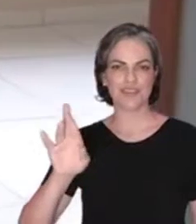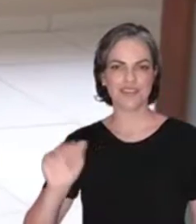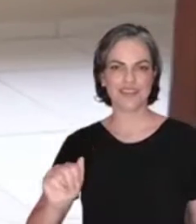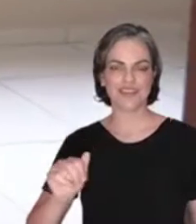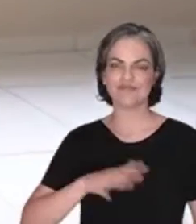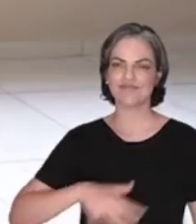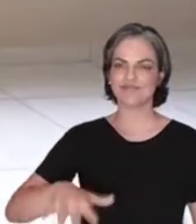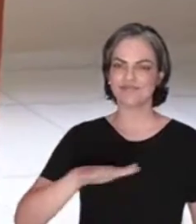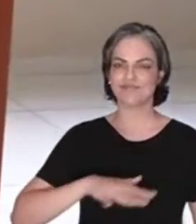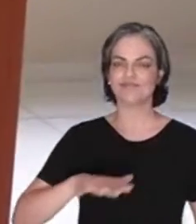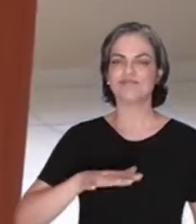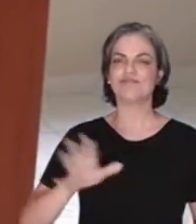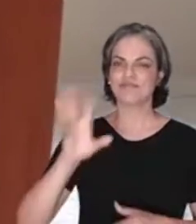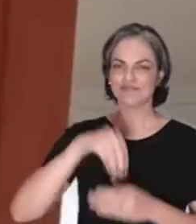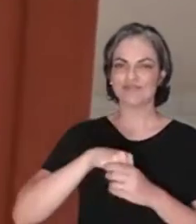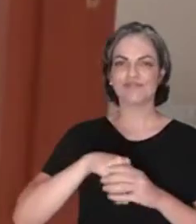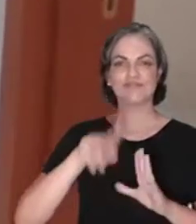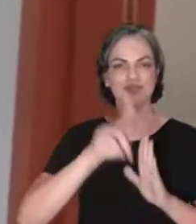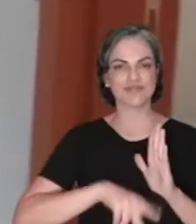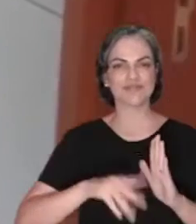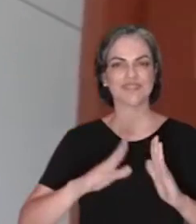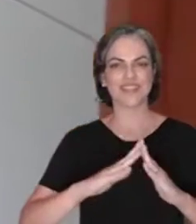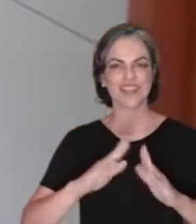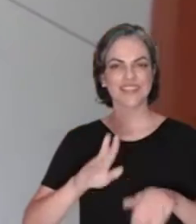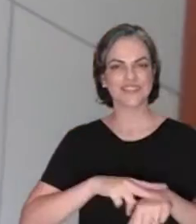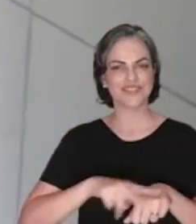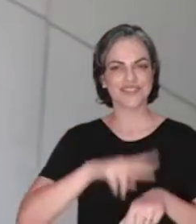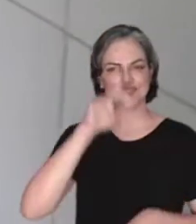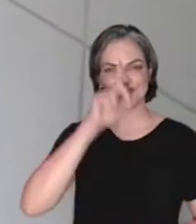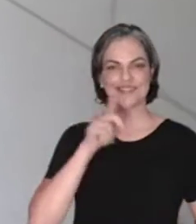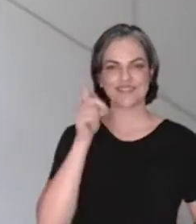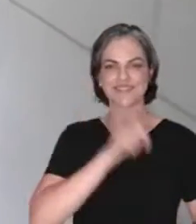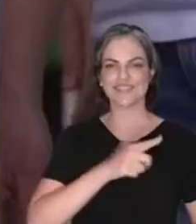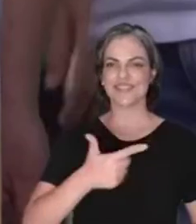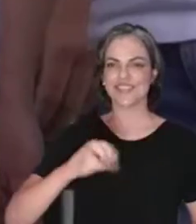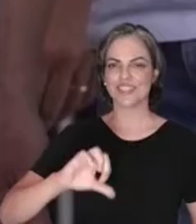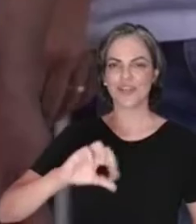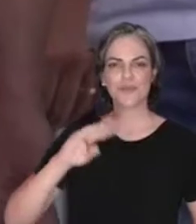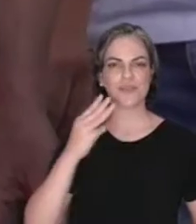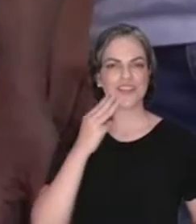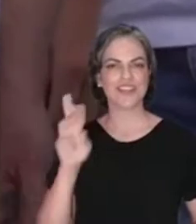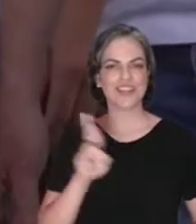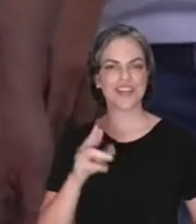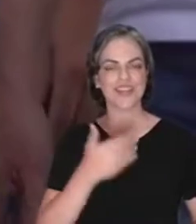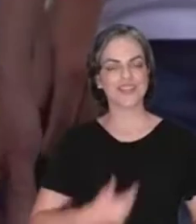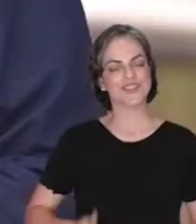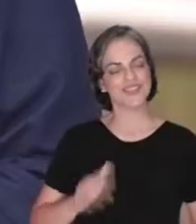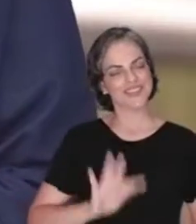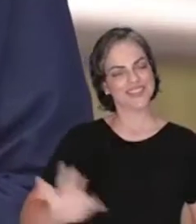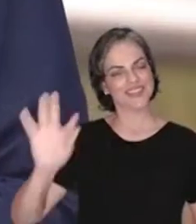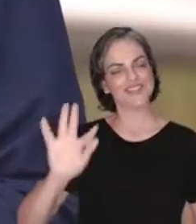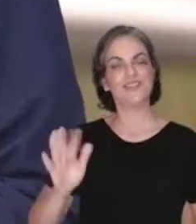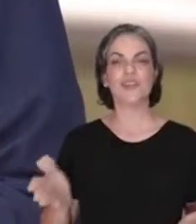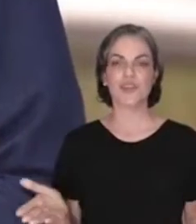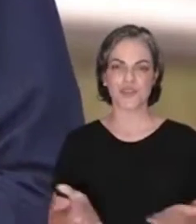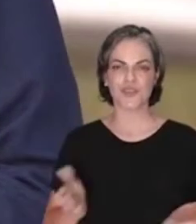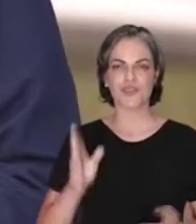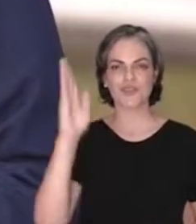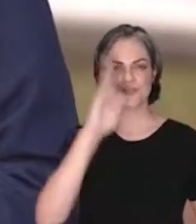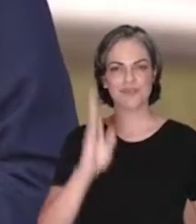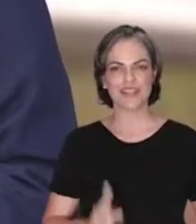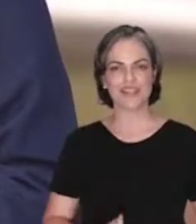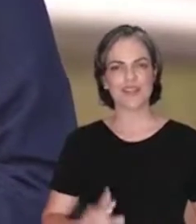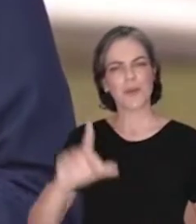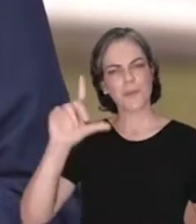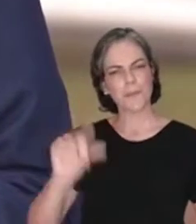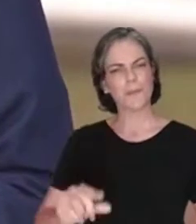empreendimento que integra o programa Casa Verde e Amarela, recebeu 29 milhões de reais de investimento federal. Nós temos hoje no Brasil